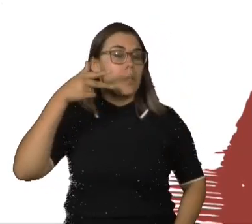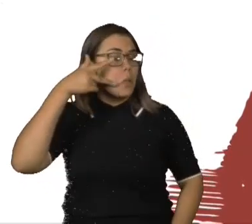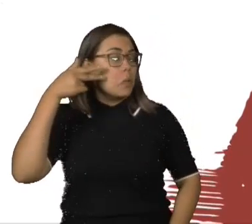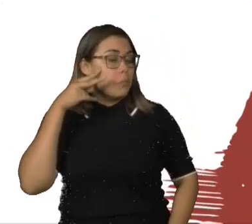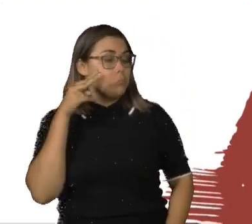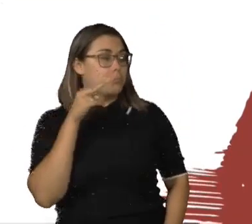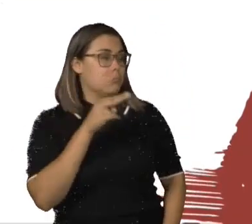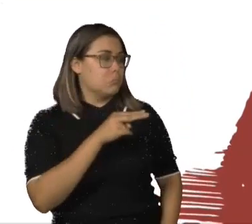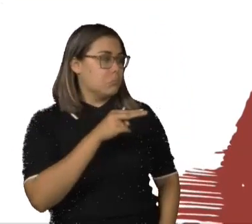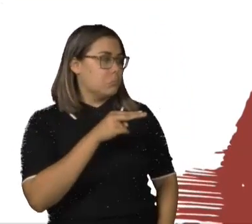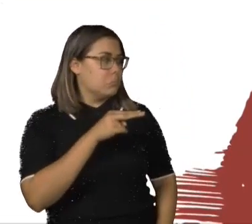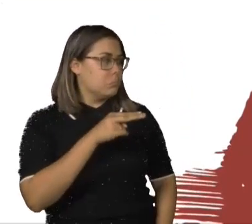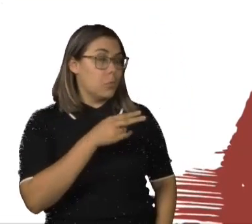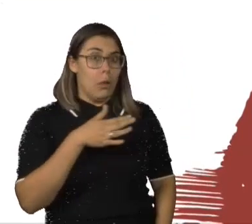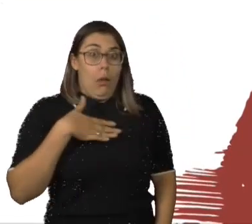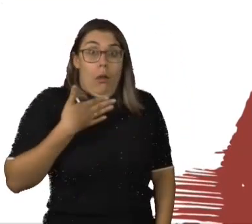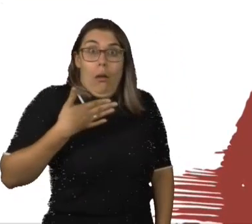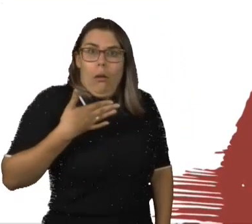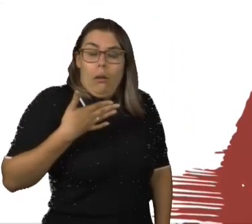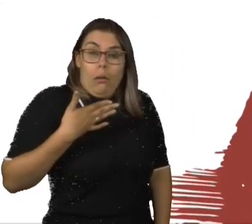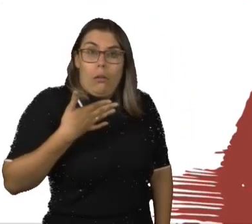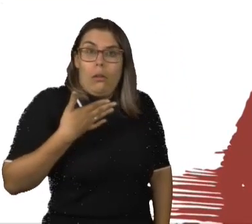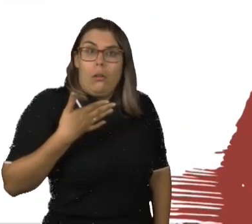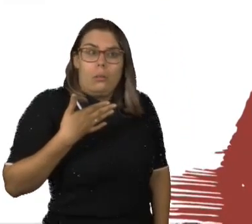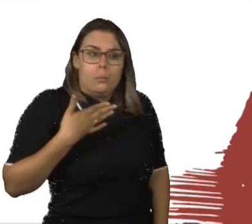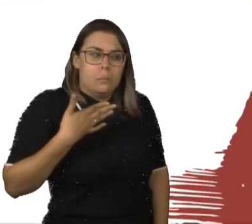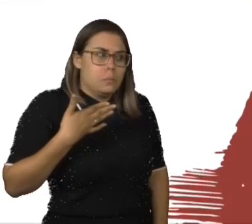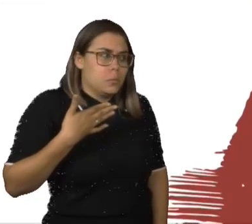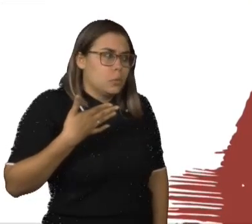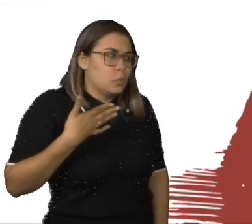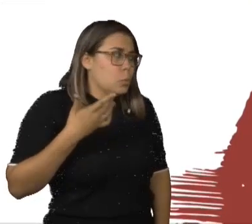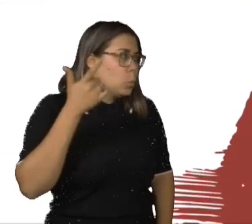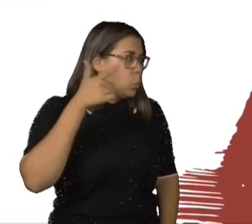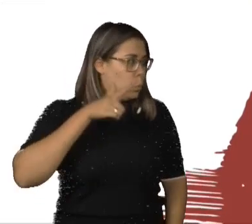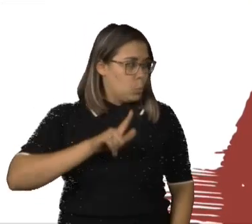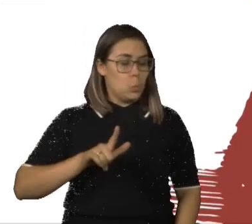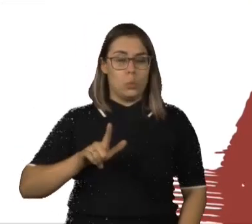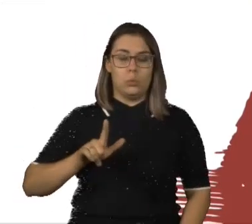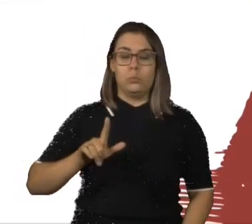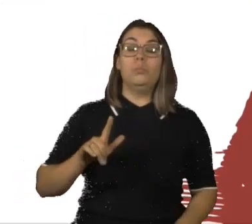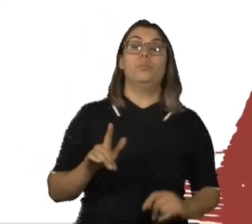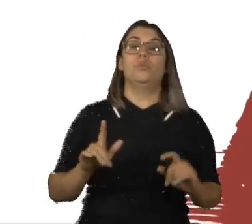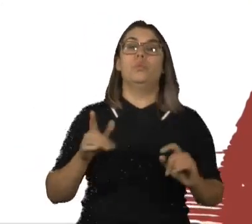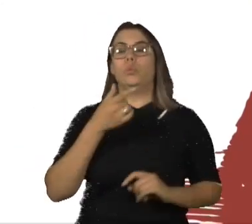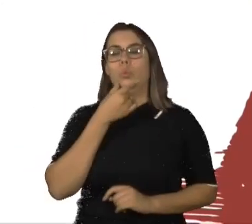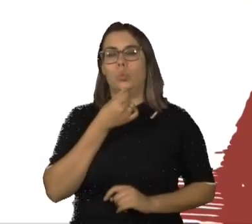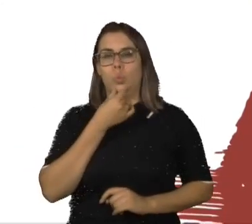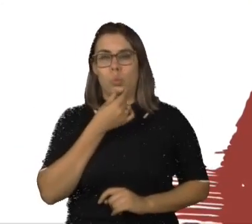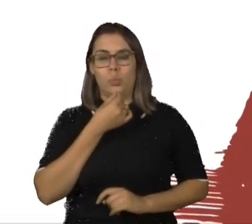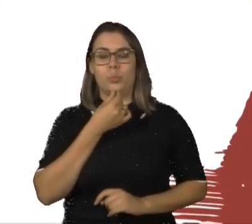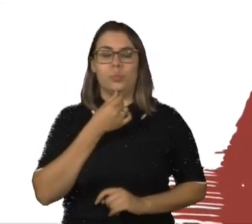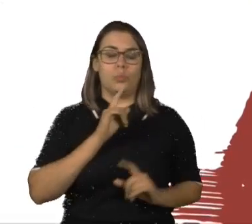para a praia com uma cara de espanto. O segundo quadrinho, ele está já com o pé